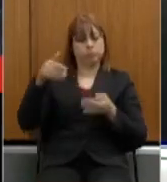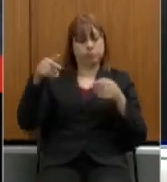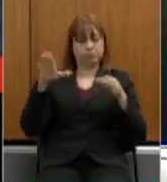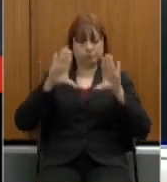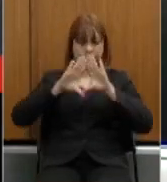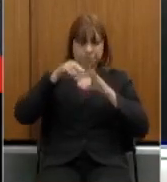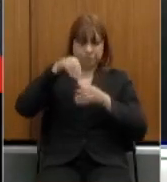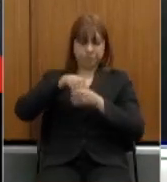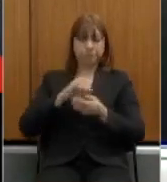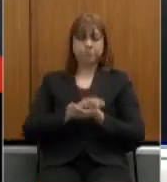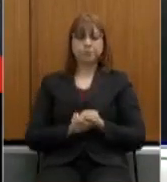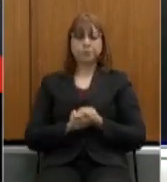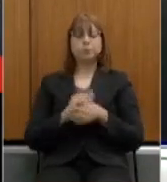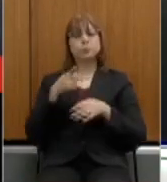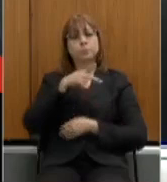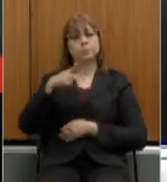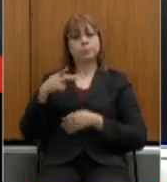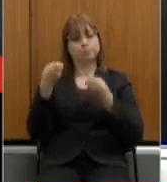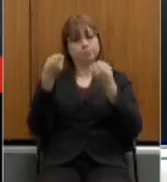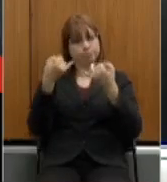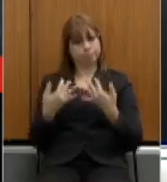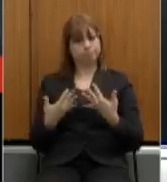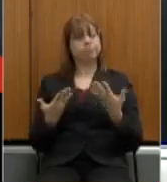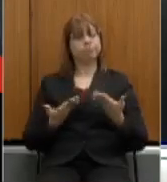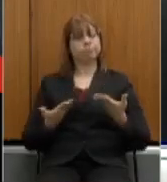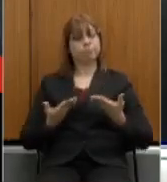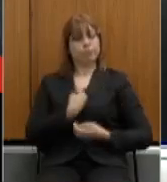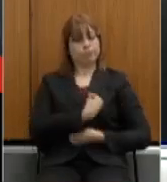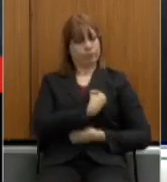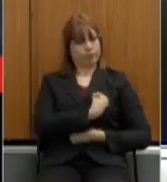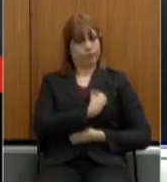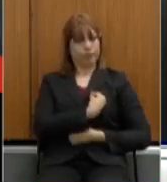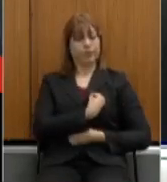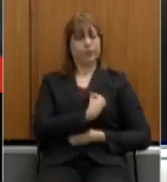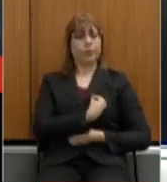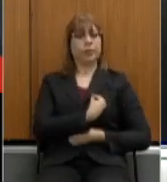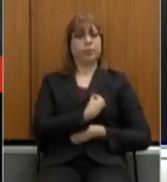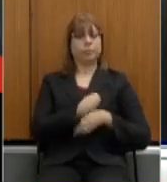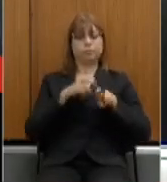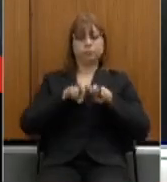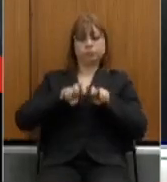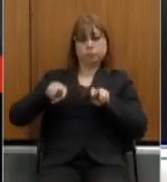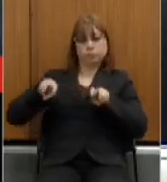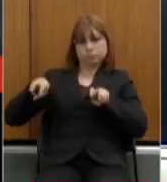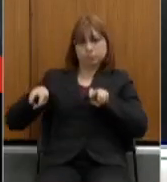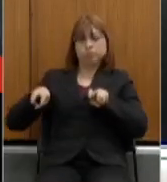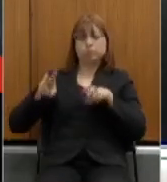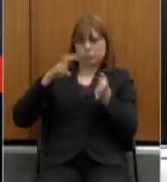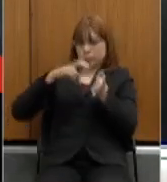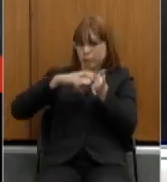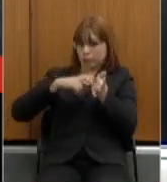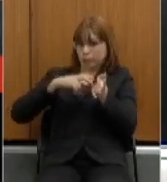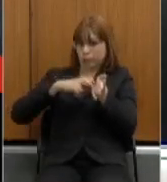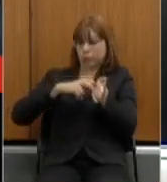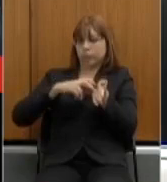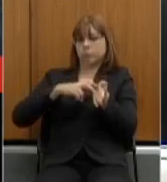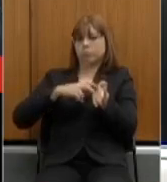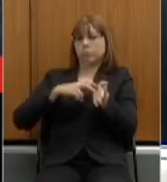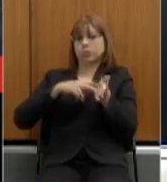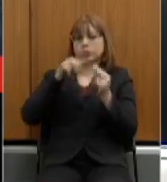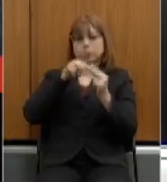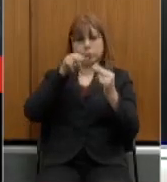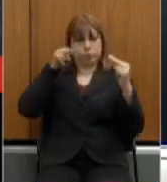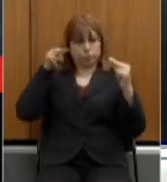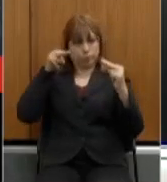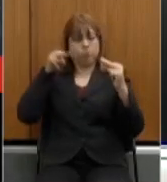A Presidência informa que participarão conosco na mesa dos trabalhos desta manhã, por vinha remota,